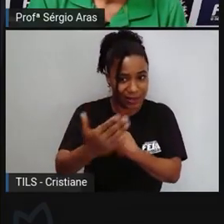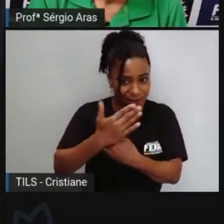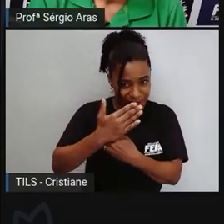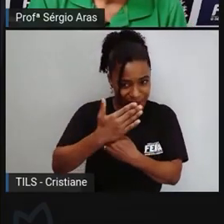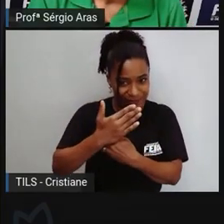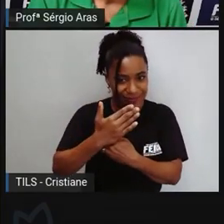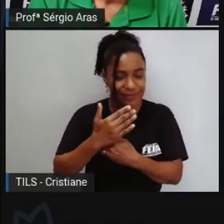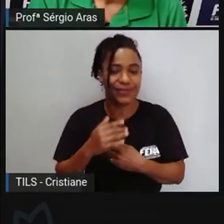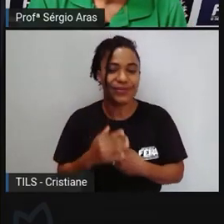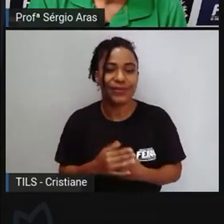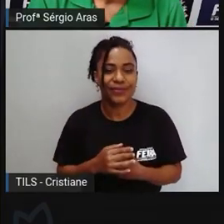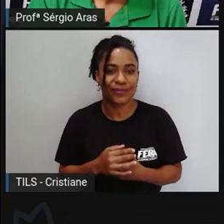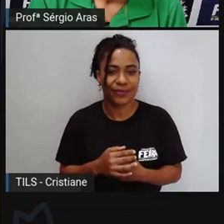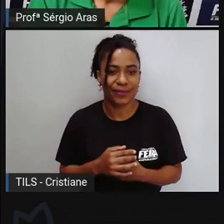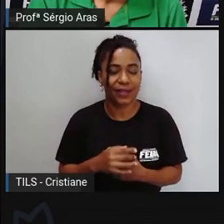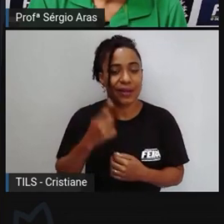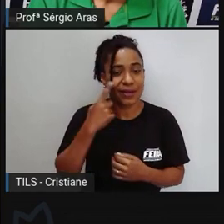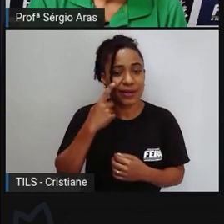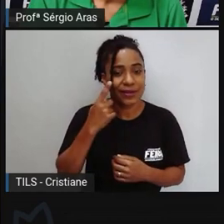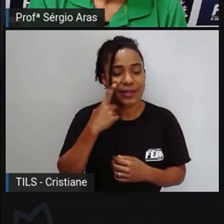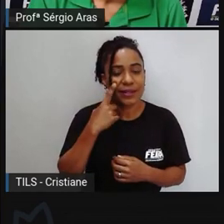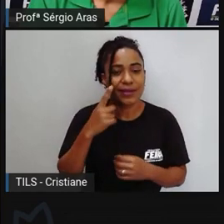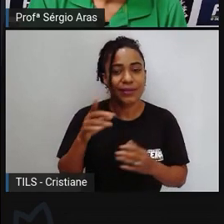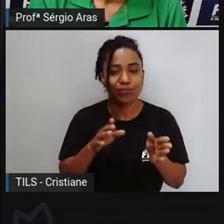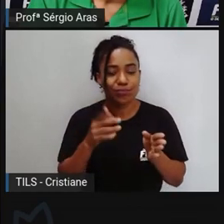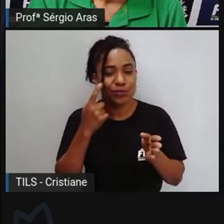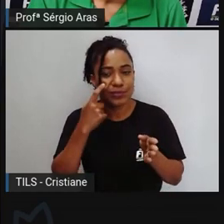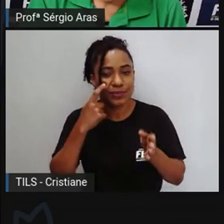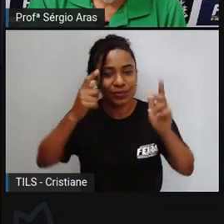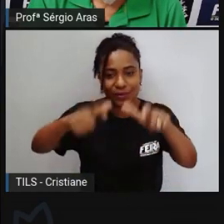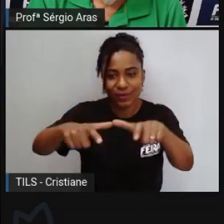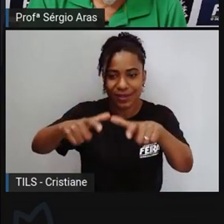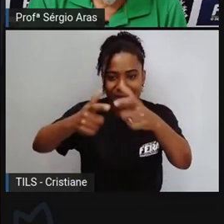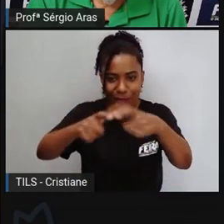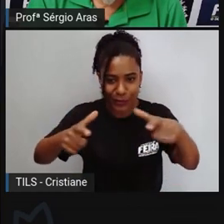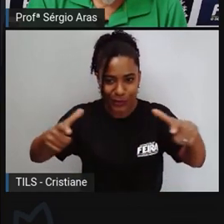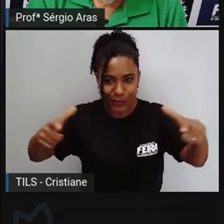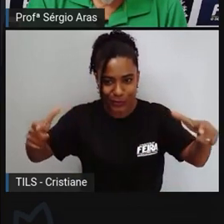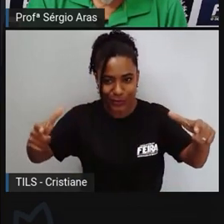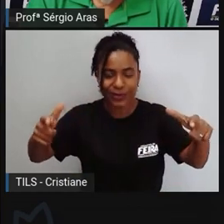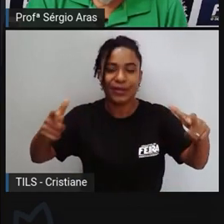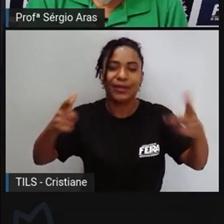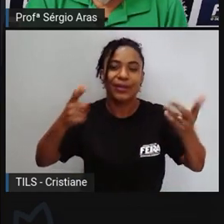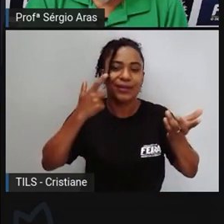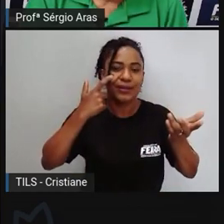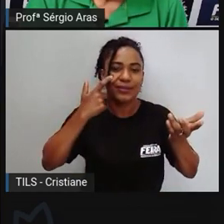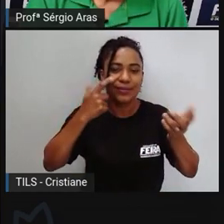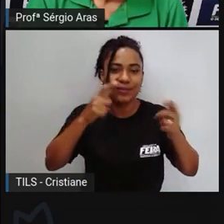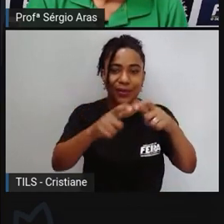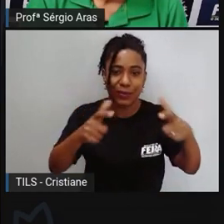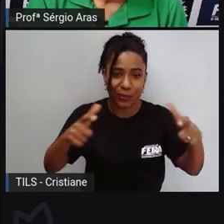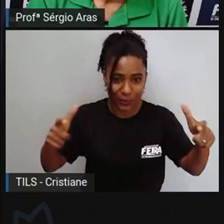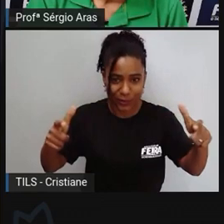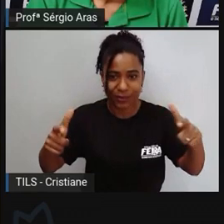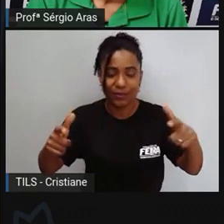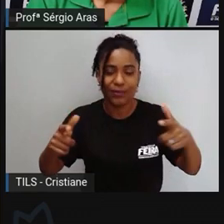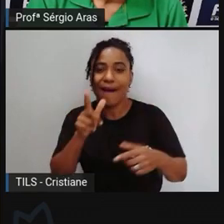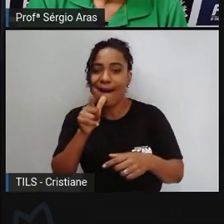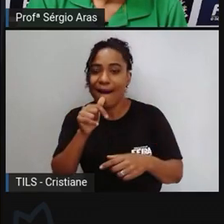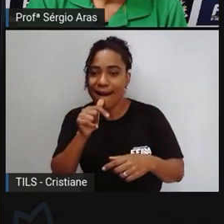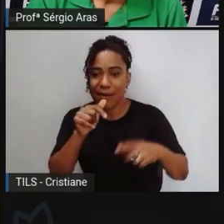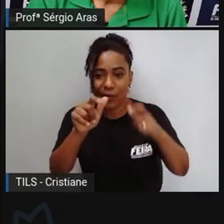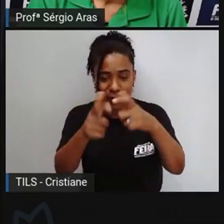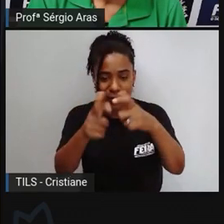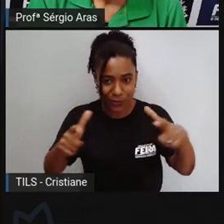frentes de ocupação nas lagoas né nos ambientes de cobertos por água que